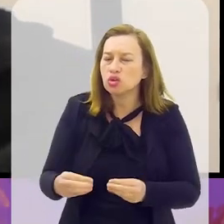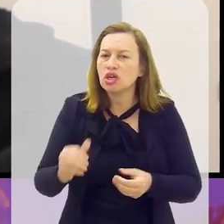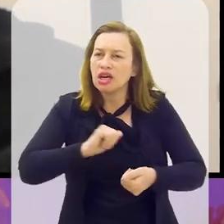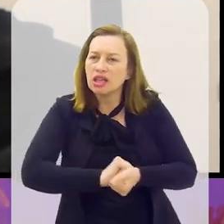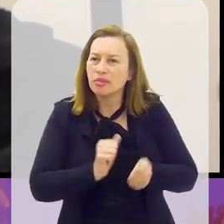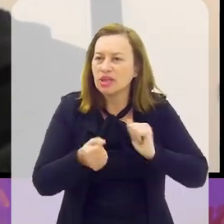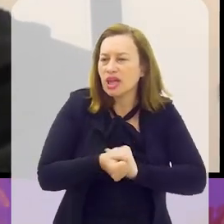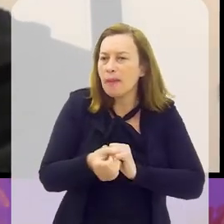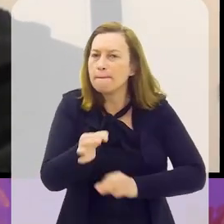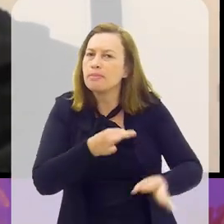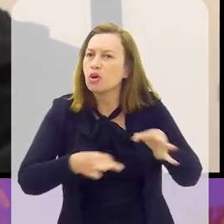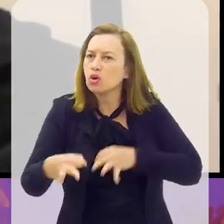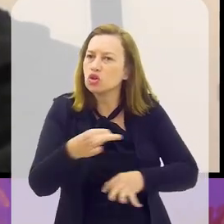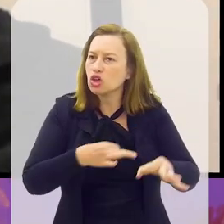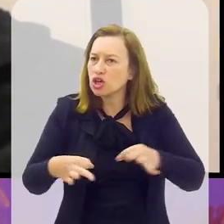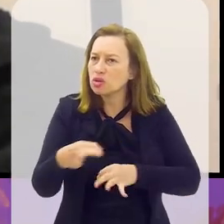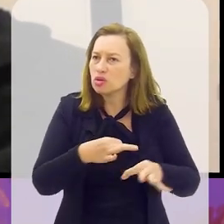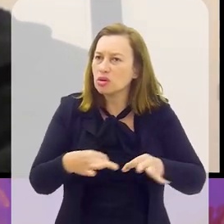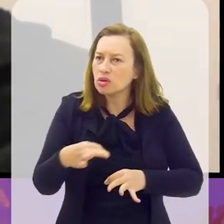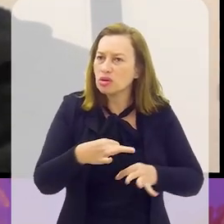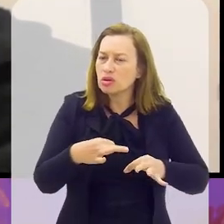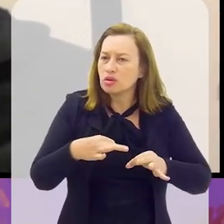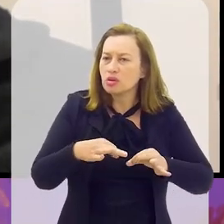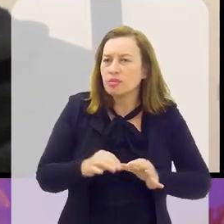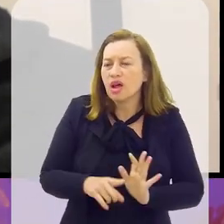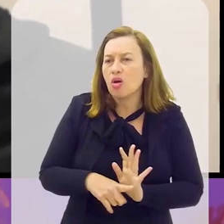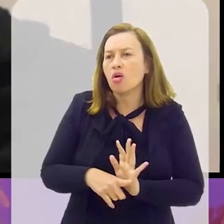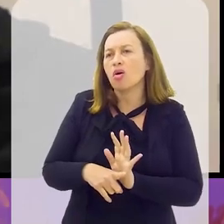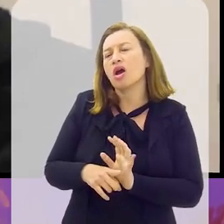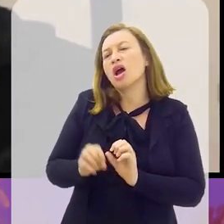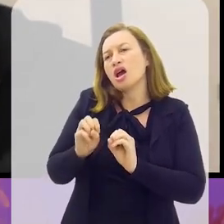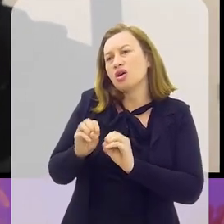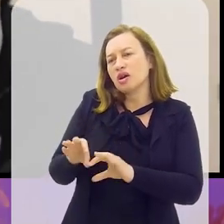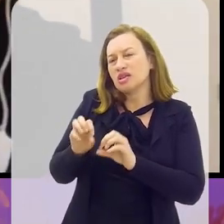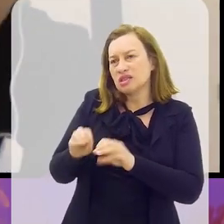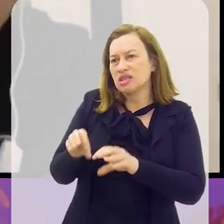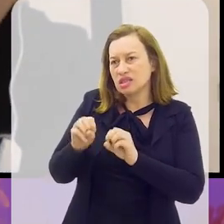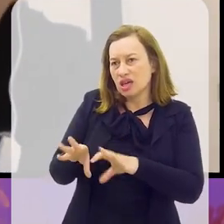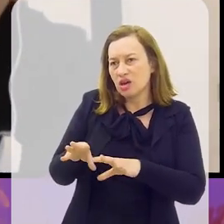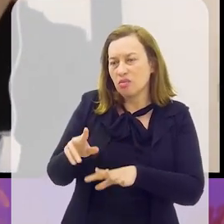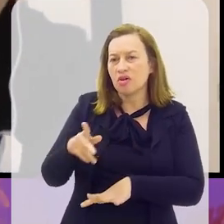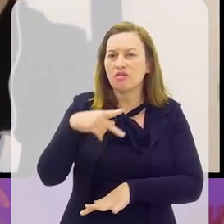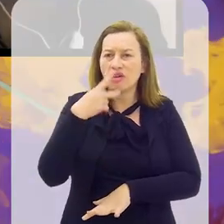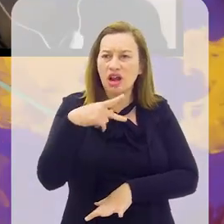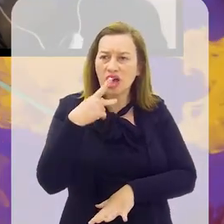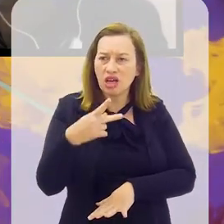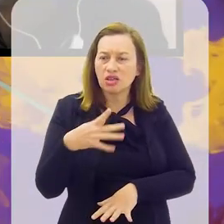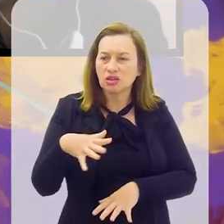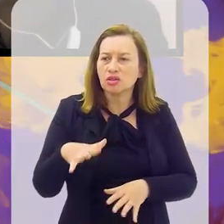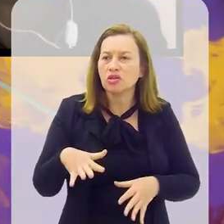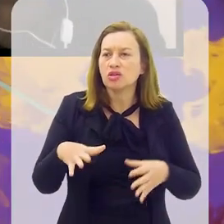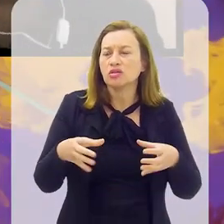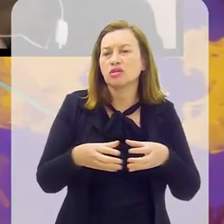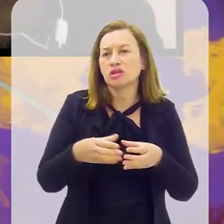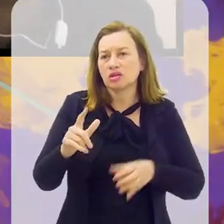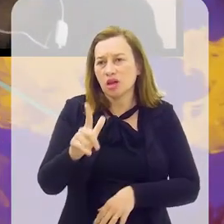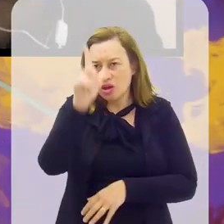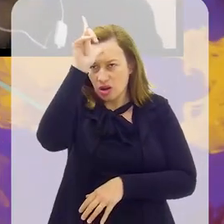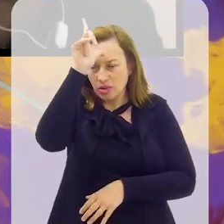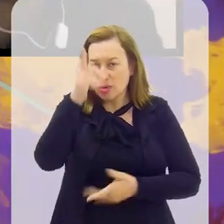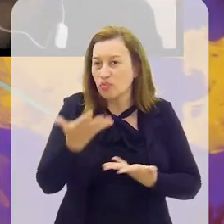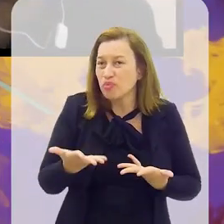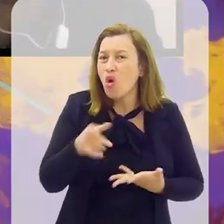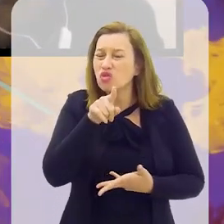projetos que sejam de caráter também educativo, como havia mencionado aqui no caso alemão. Lembrando que a